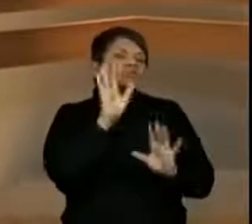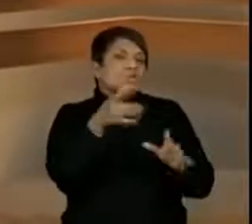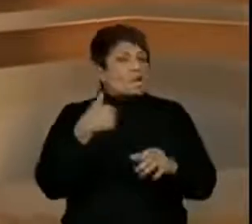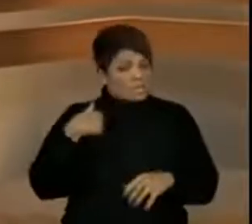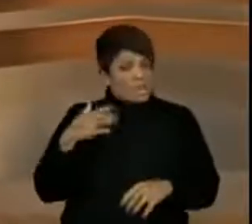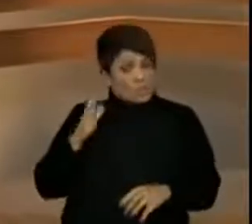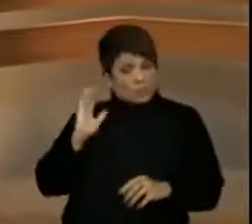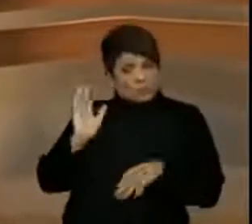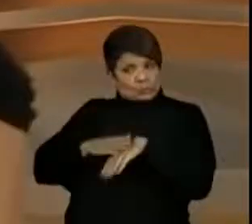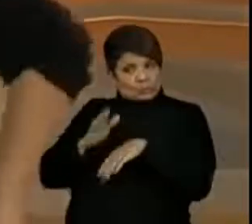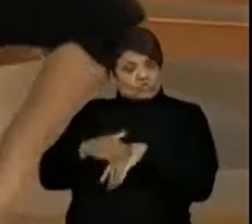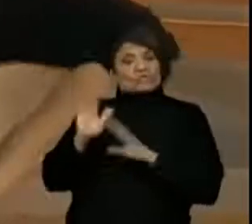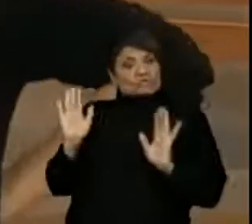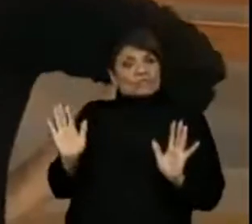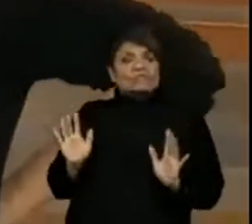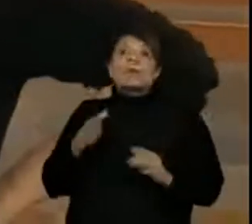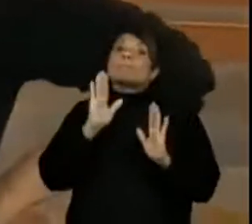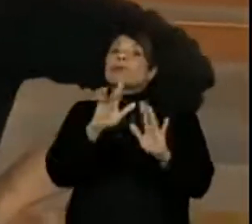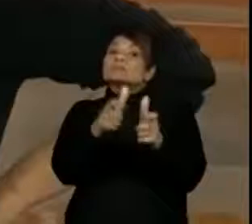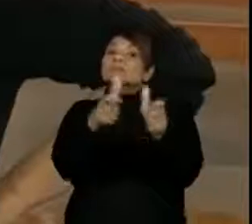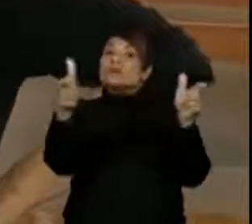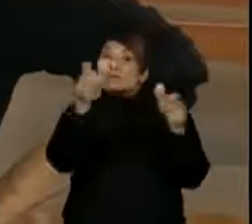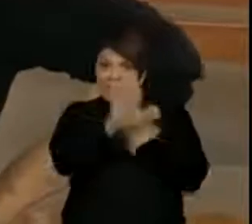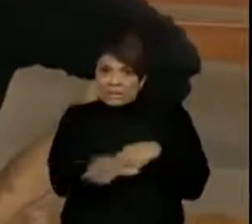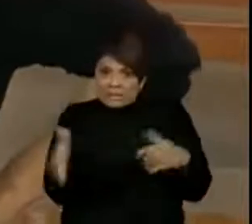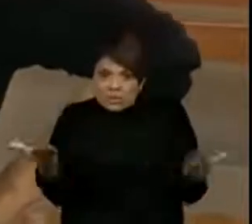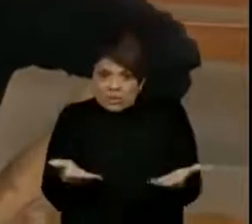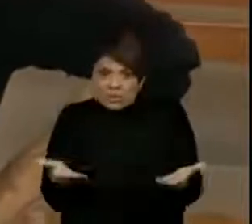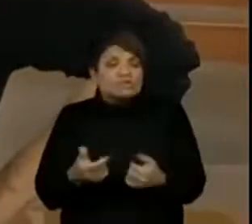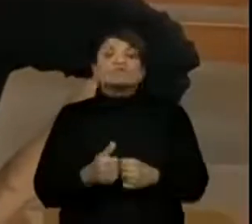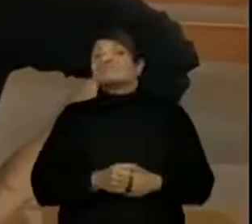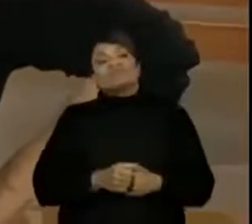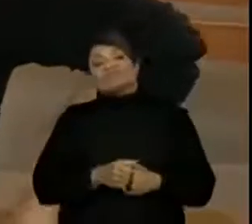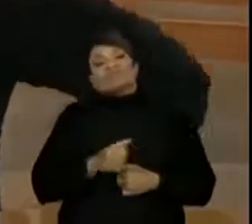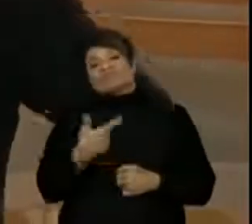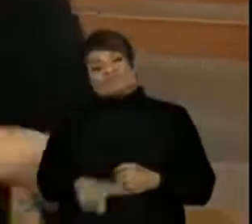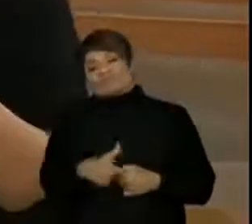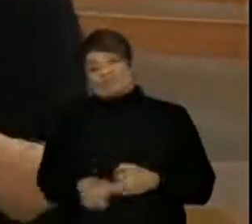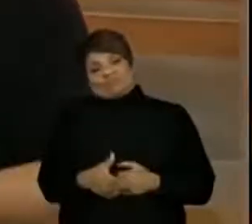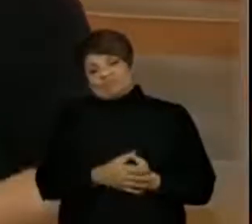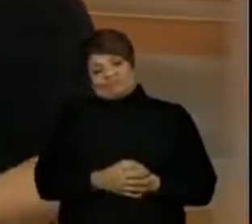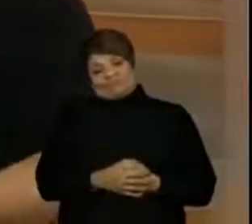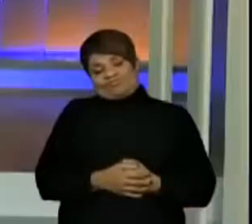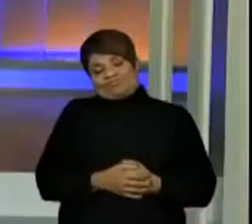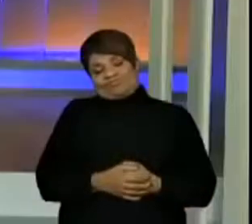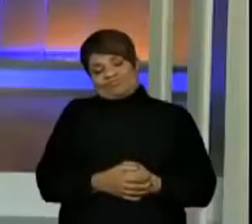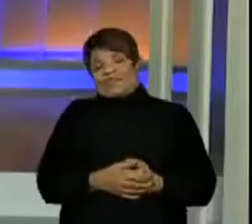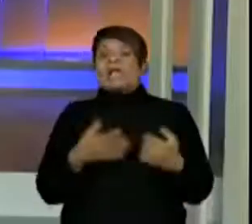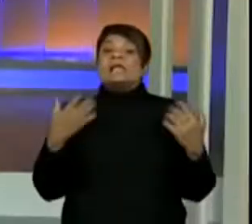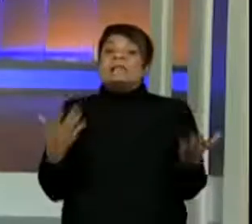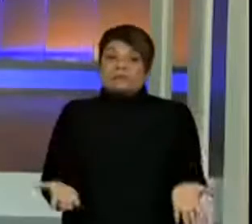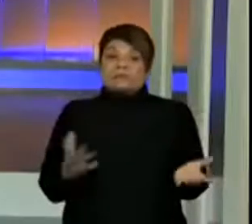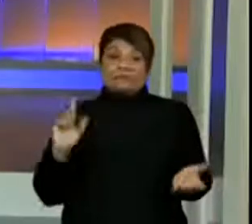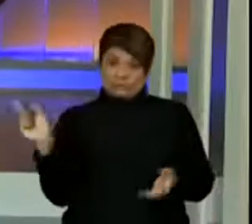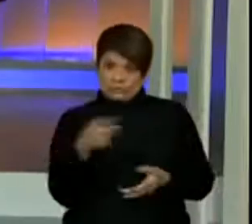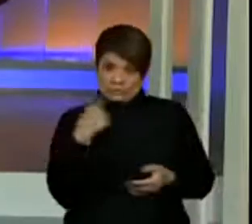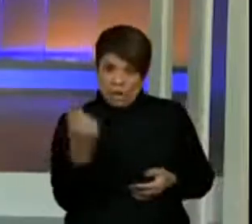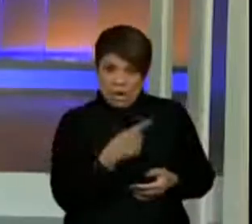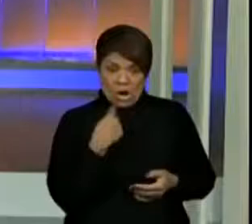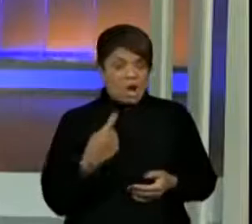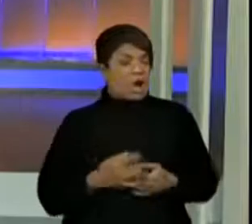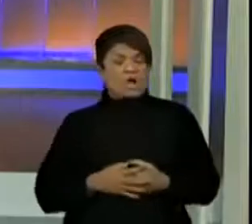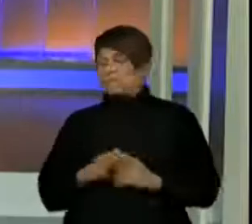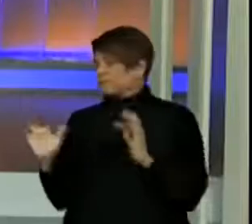vivenciei isso também. Mas a maioria das nossas crianças não vivenciou isso. Nós somos realmente